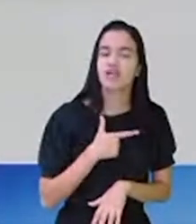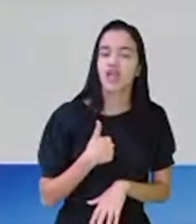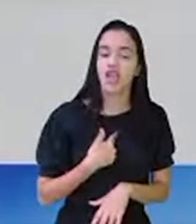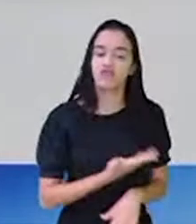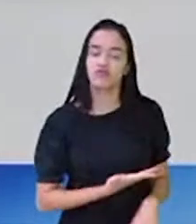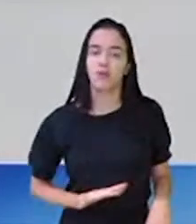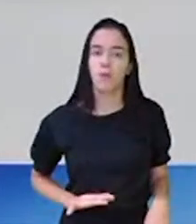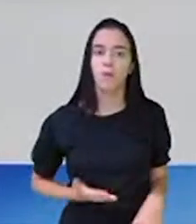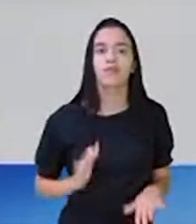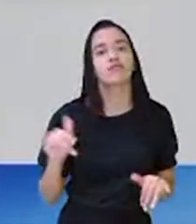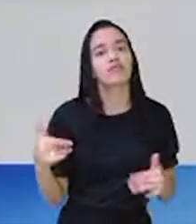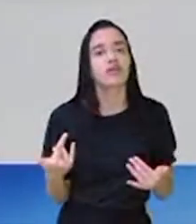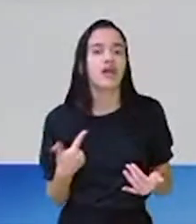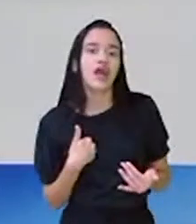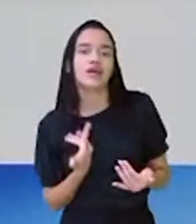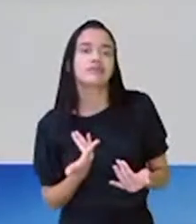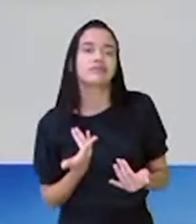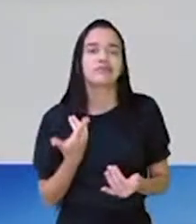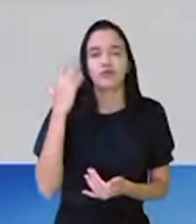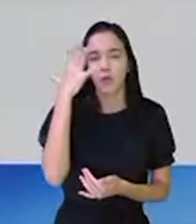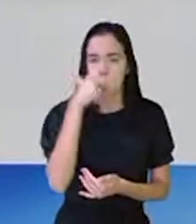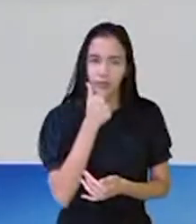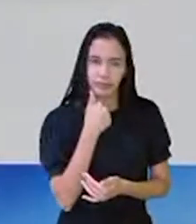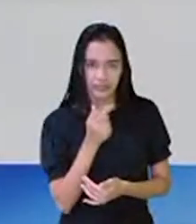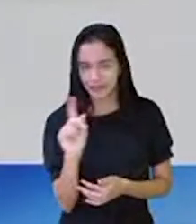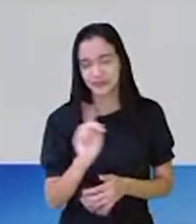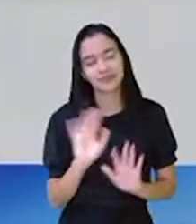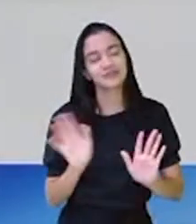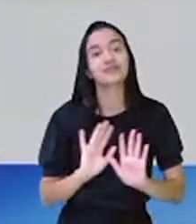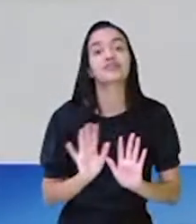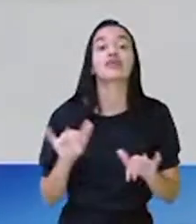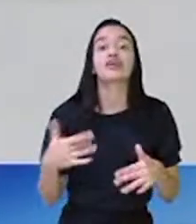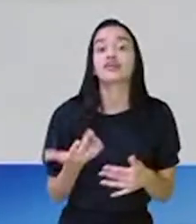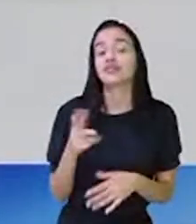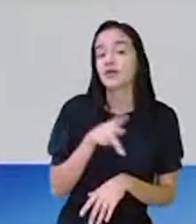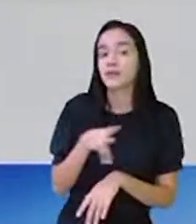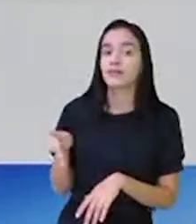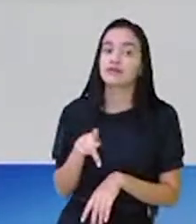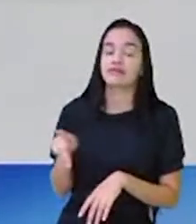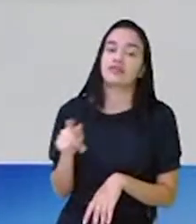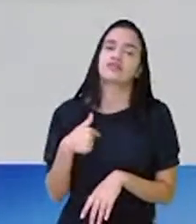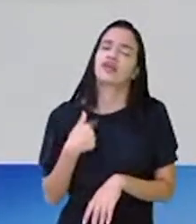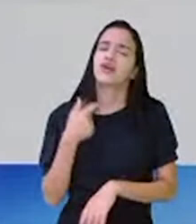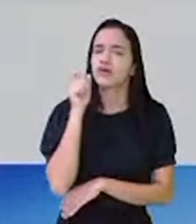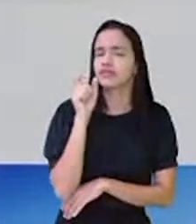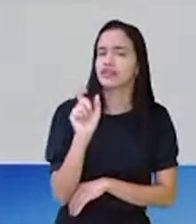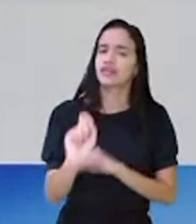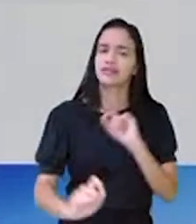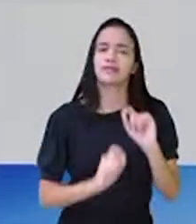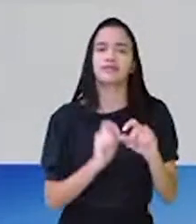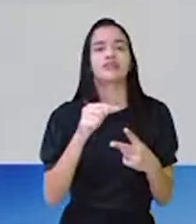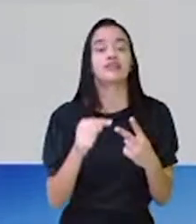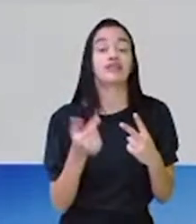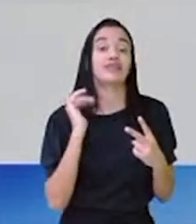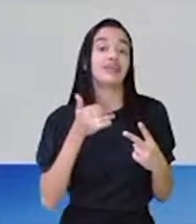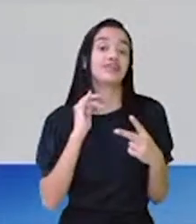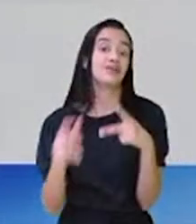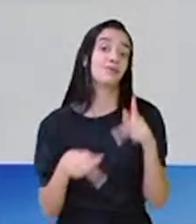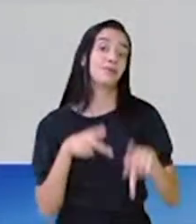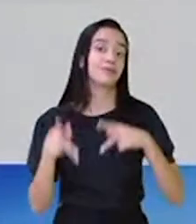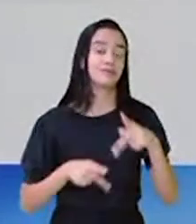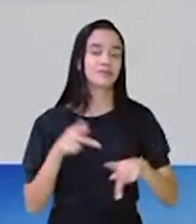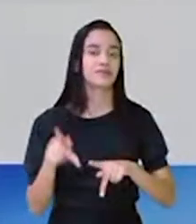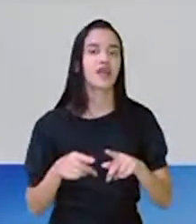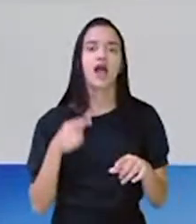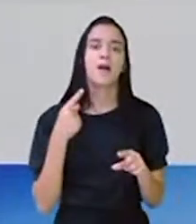com fome, também a gente não fica com a cara muito bonita. Mas, professora Cátia, uma coisa que eu achei interessante nesses dois ditados populares